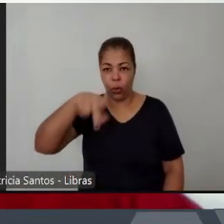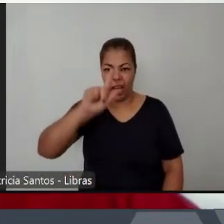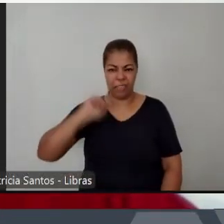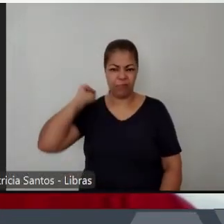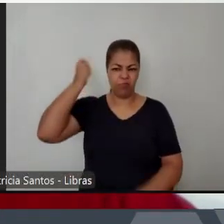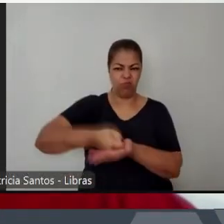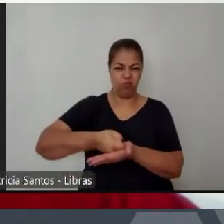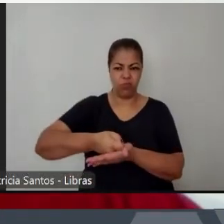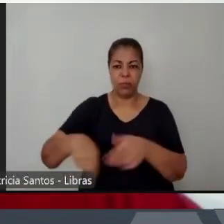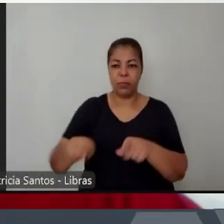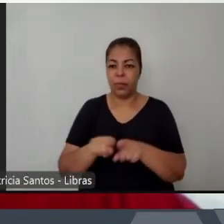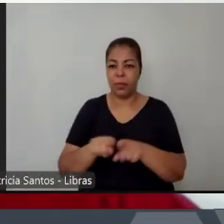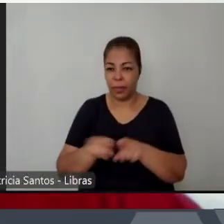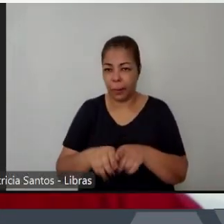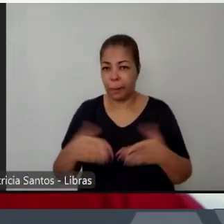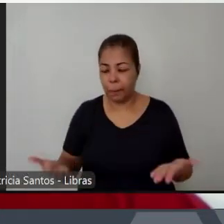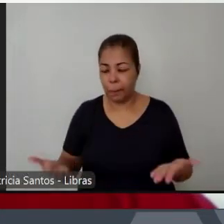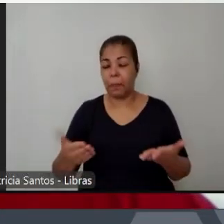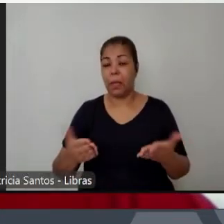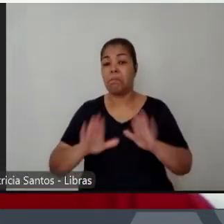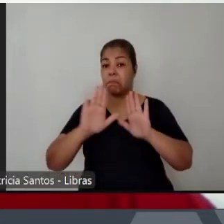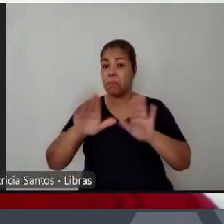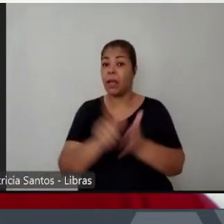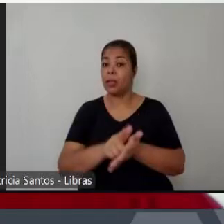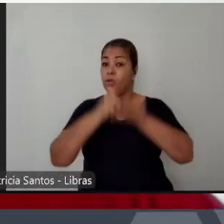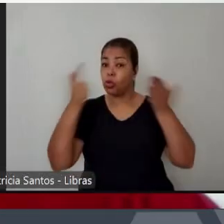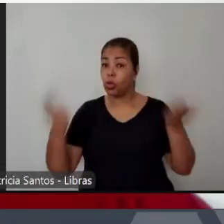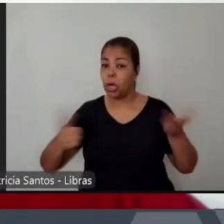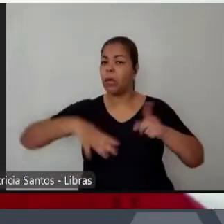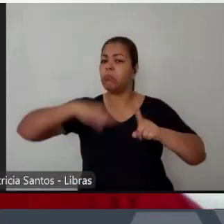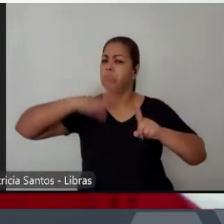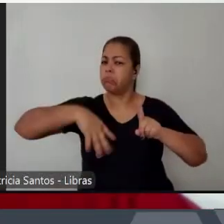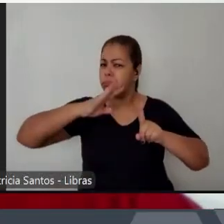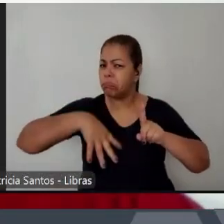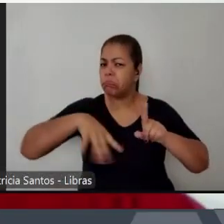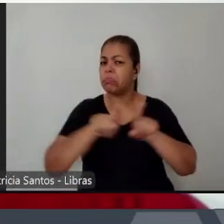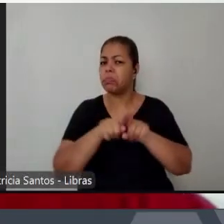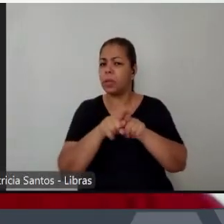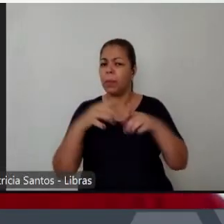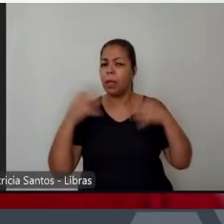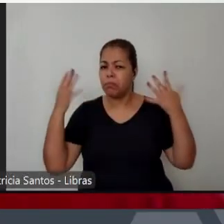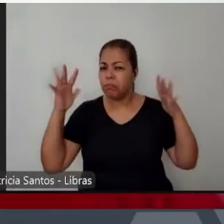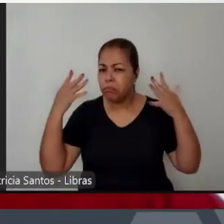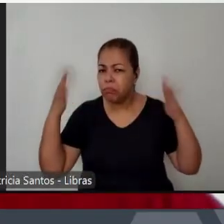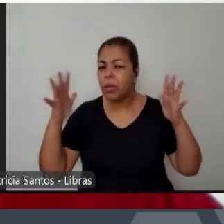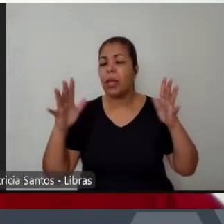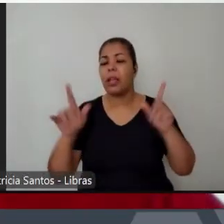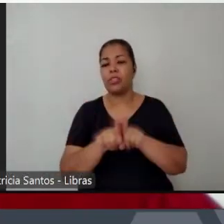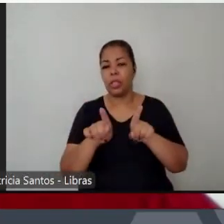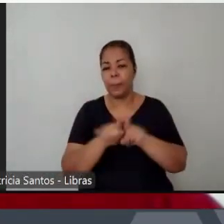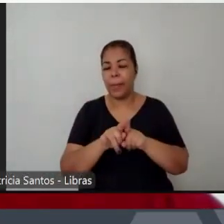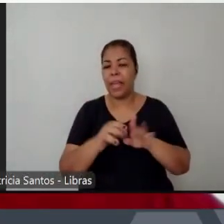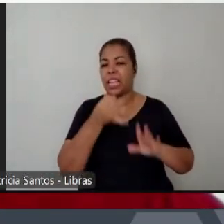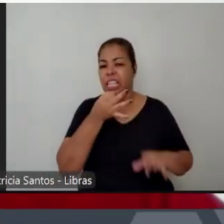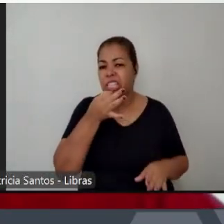celebrado nos jornais, na última hora, na crítica,